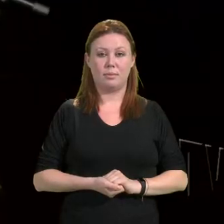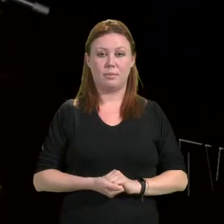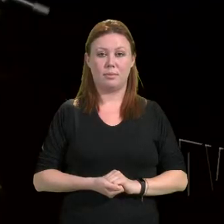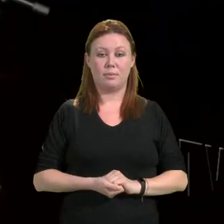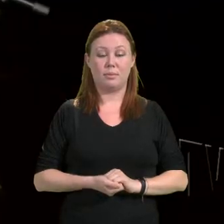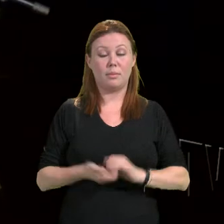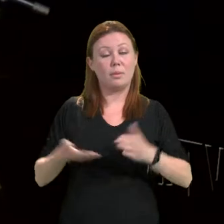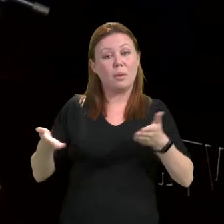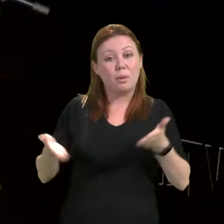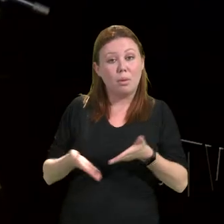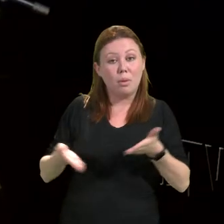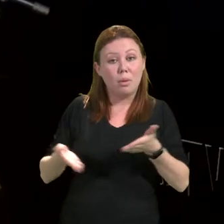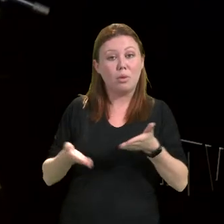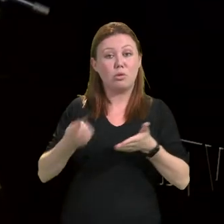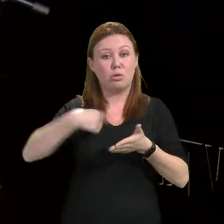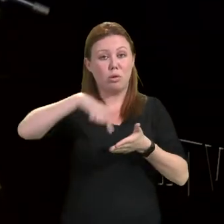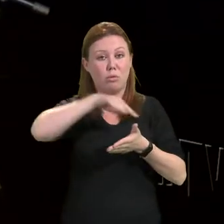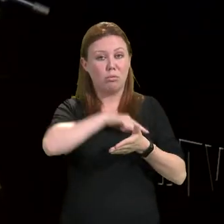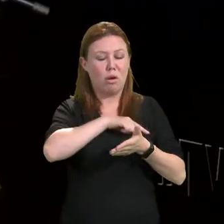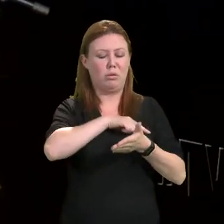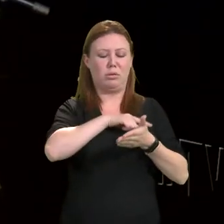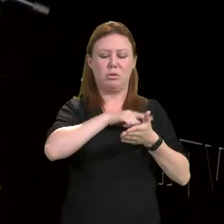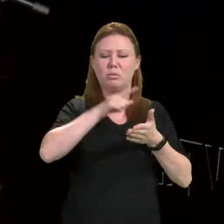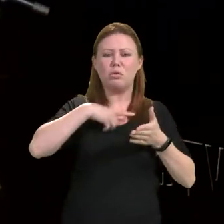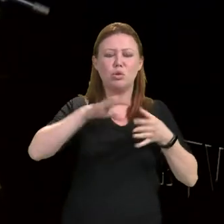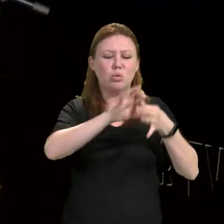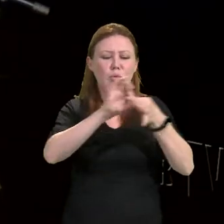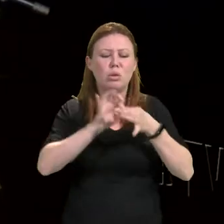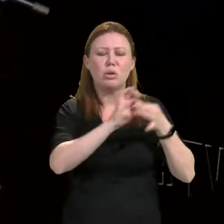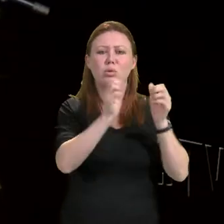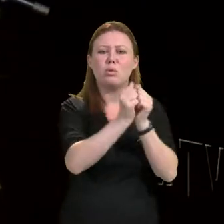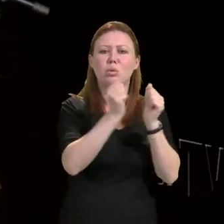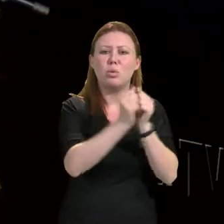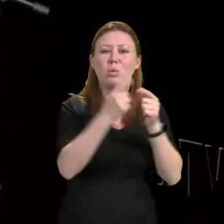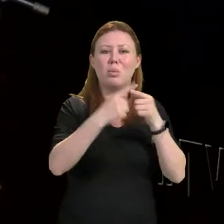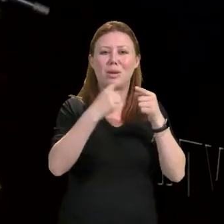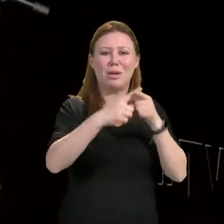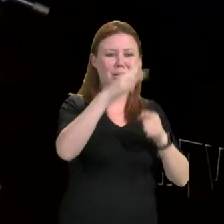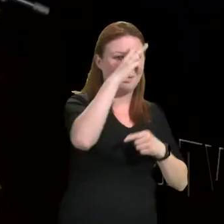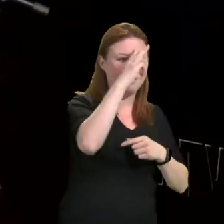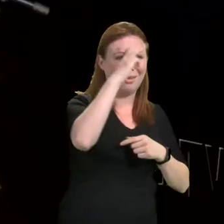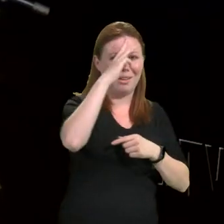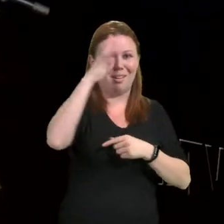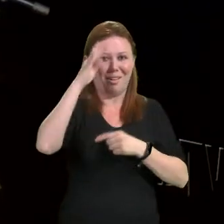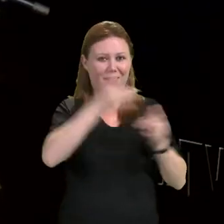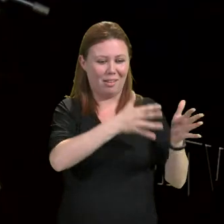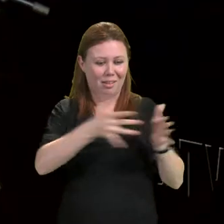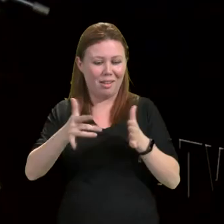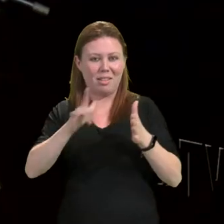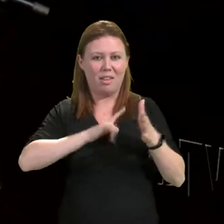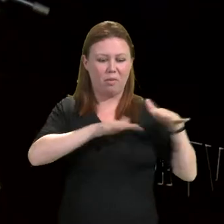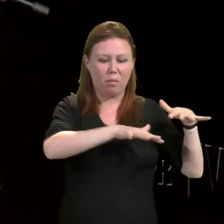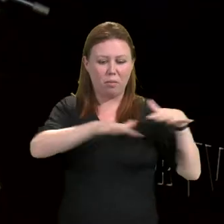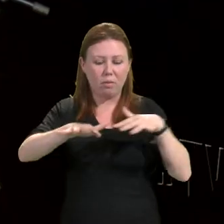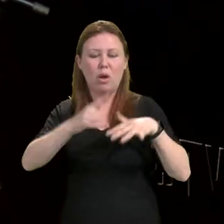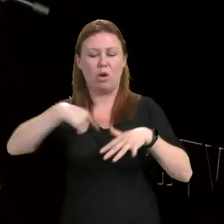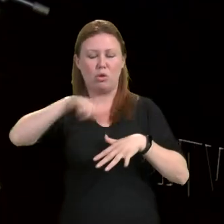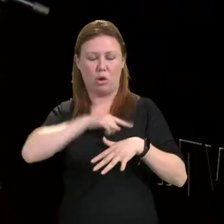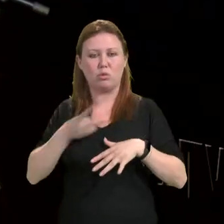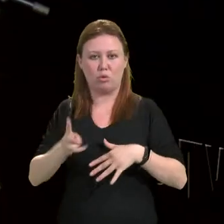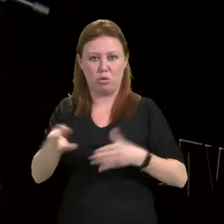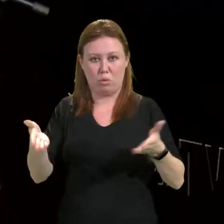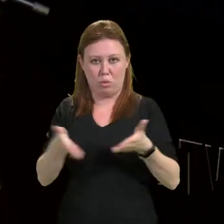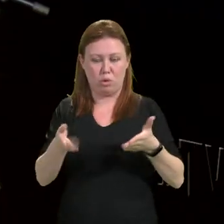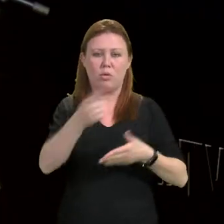Hoje, fazemos um ato no conjunto das ações dessa semana. Como todos e todas sabem, iniciamos na segunda